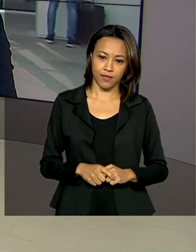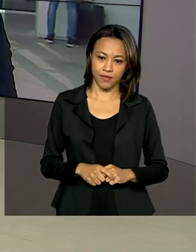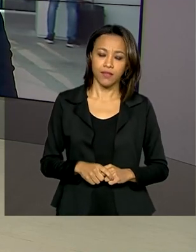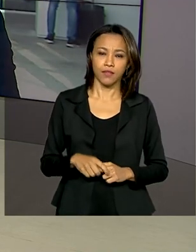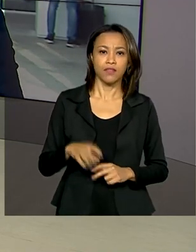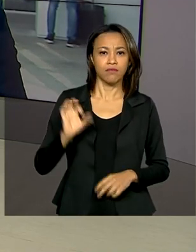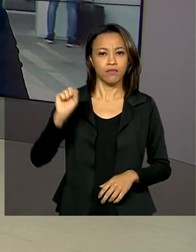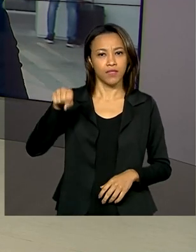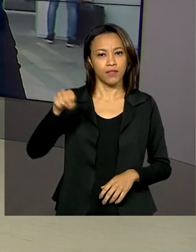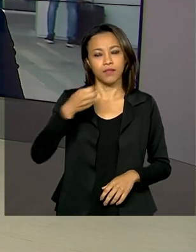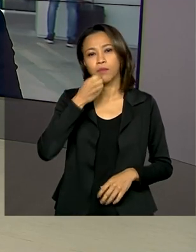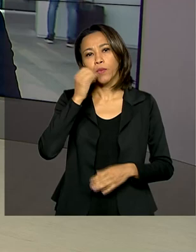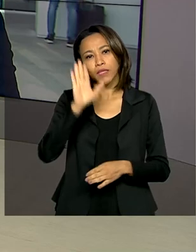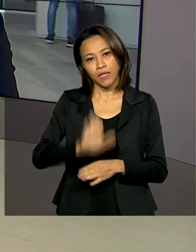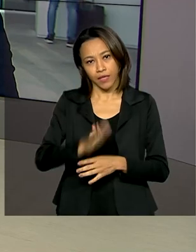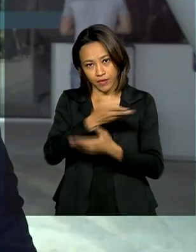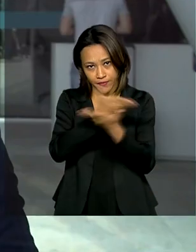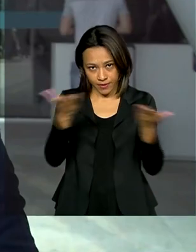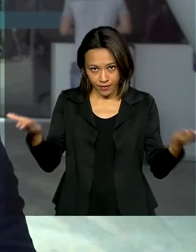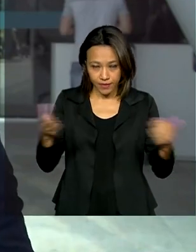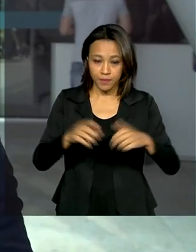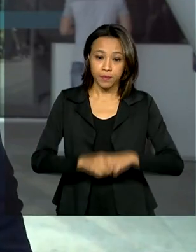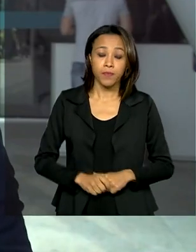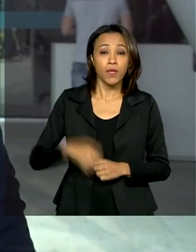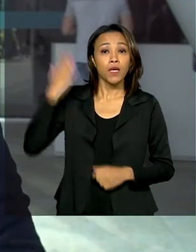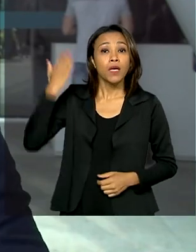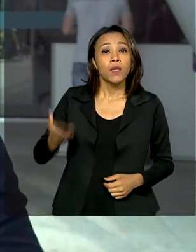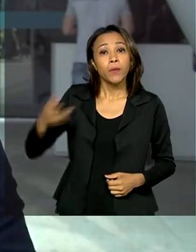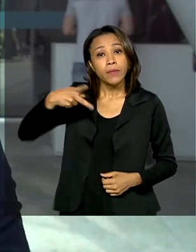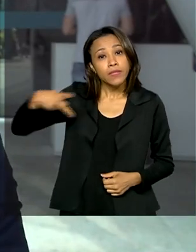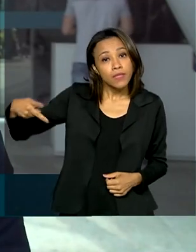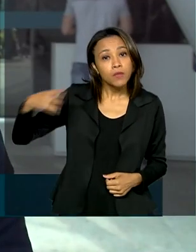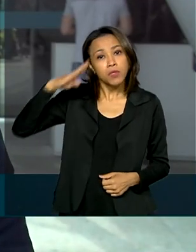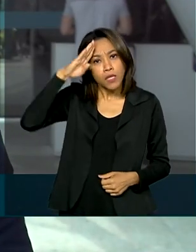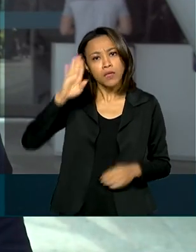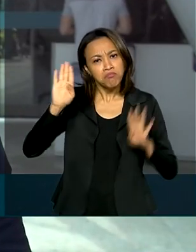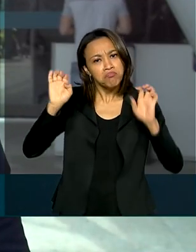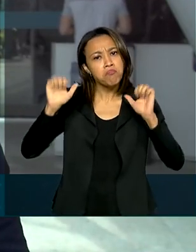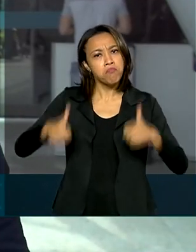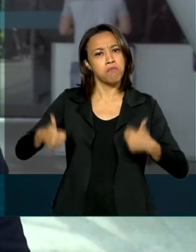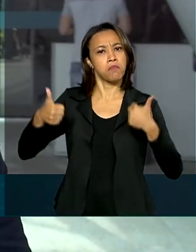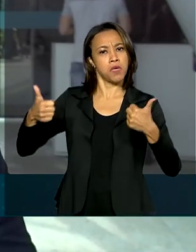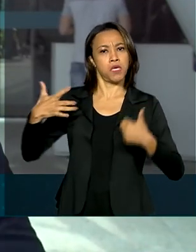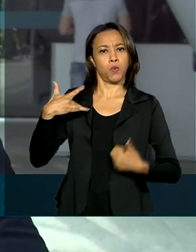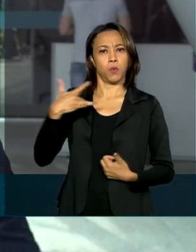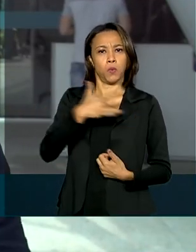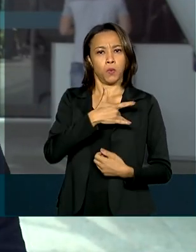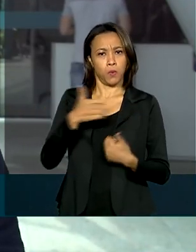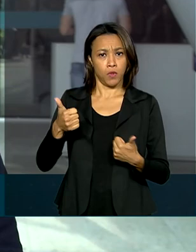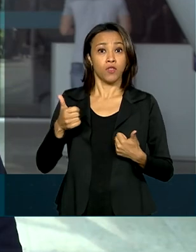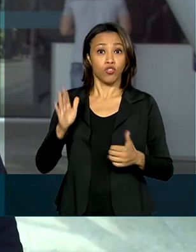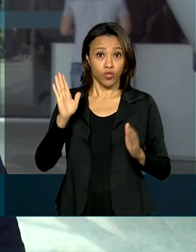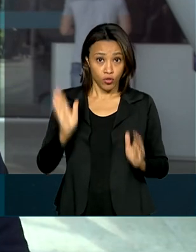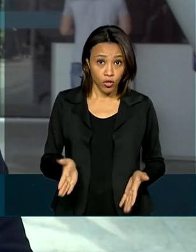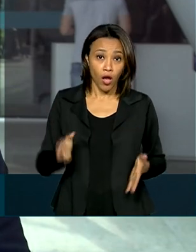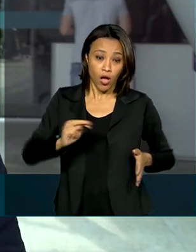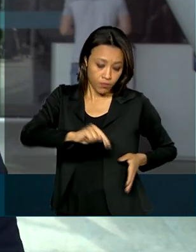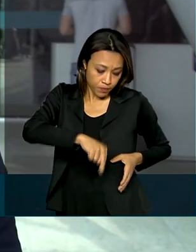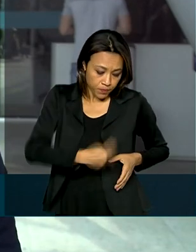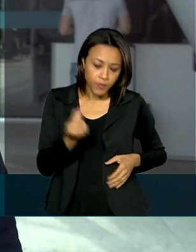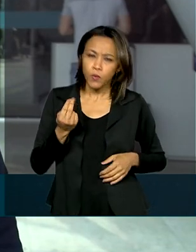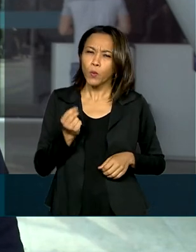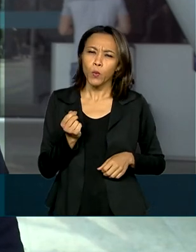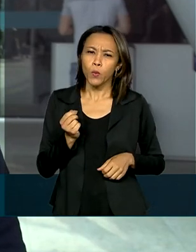Passa sim. Boa tarde, Roberto. Boa tarde a todos. O presidente Jair Bolsonaro passa bem após ser submetido a uma cirurgia para a retirada de